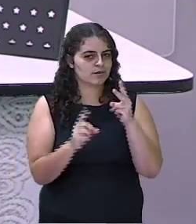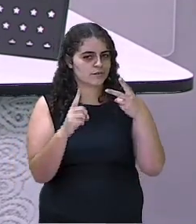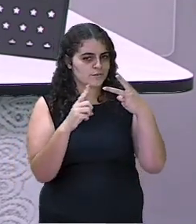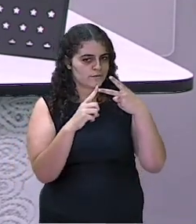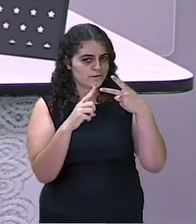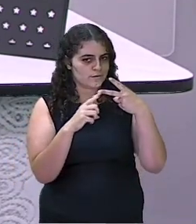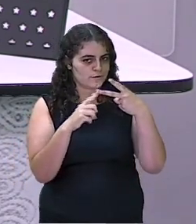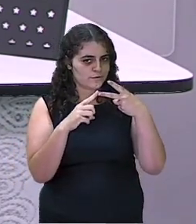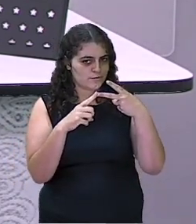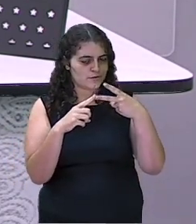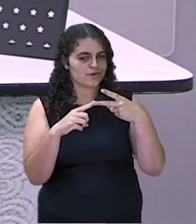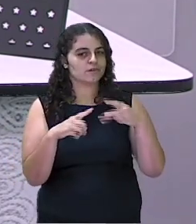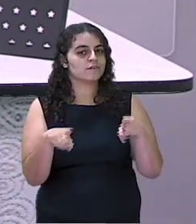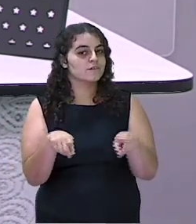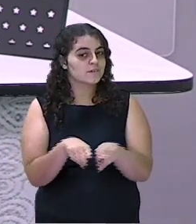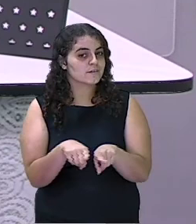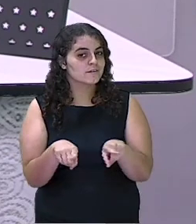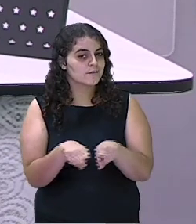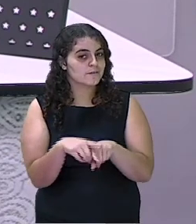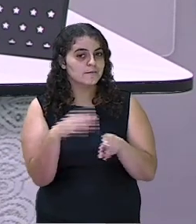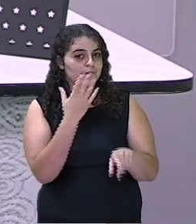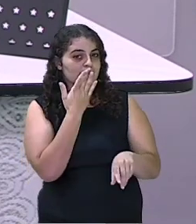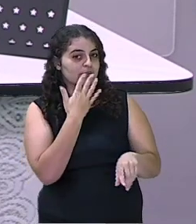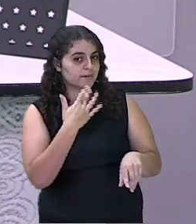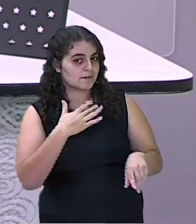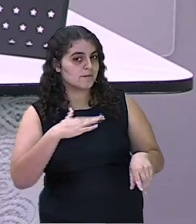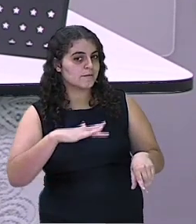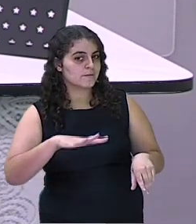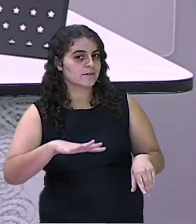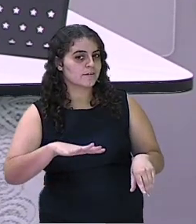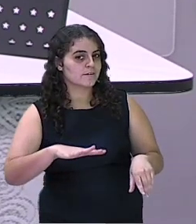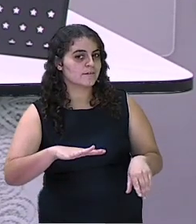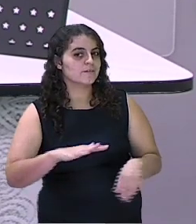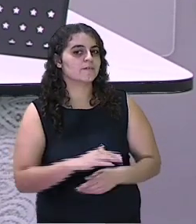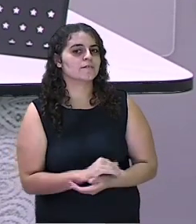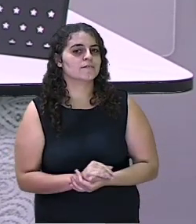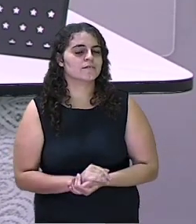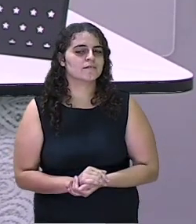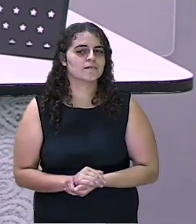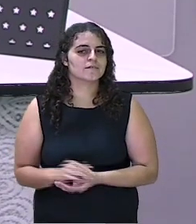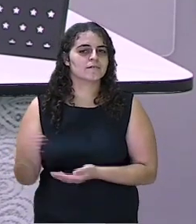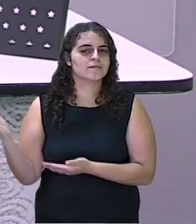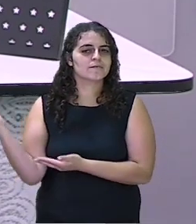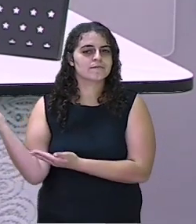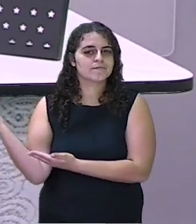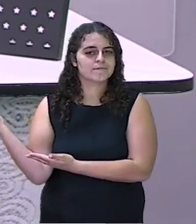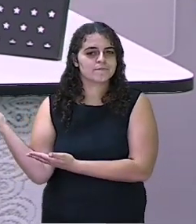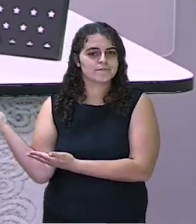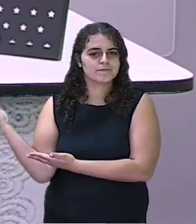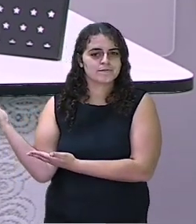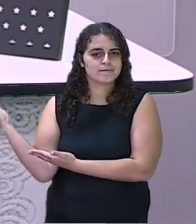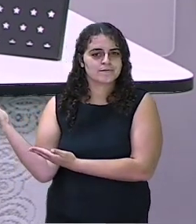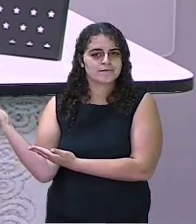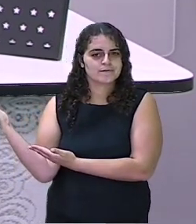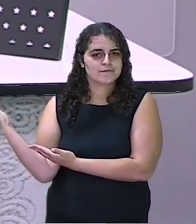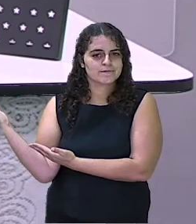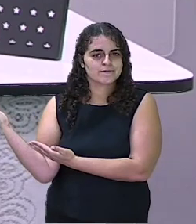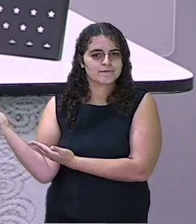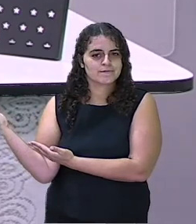amarelinha, o público-alvo também é o público infantil. Não é isso mesmo?